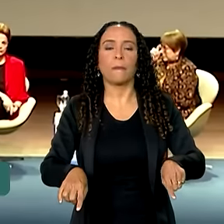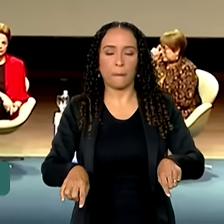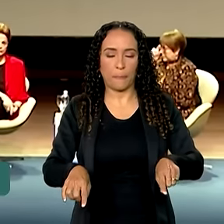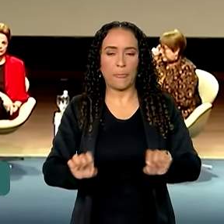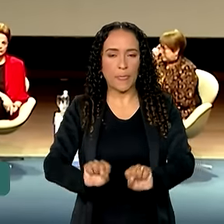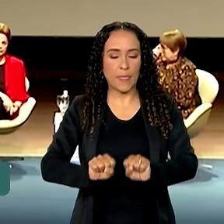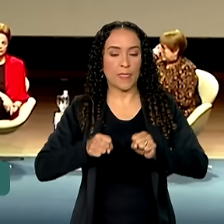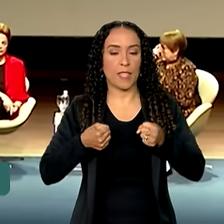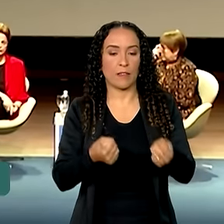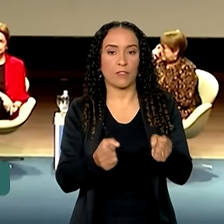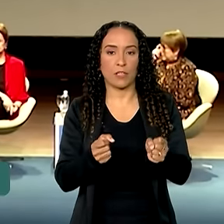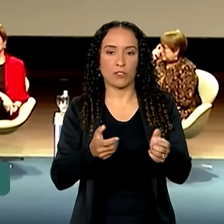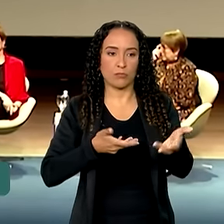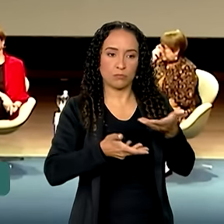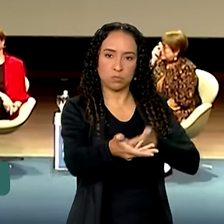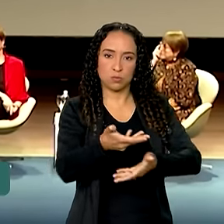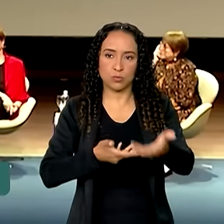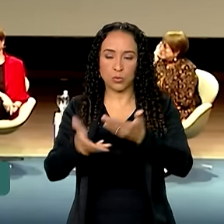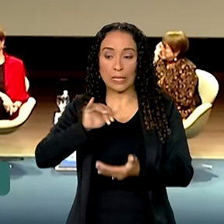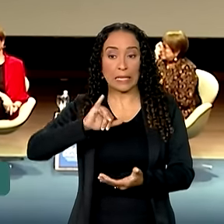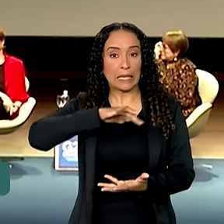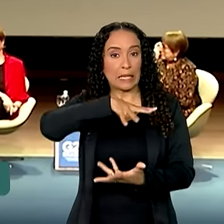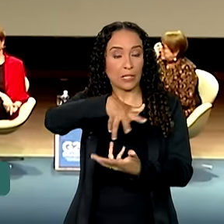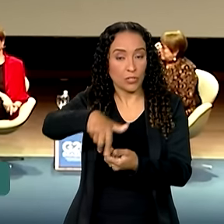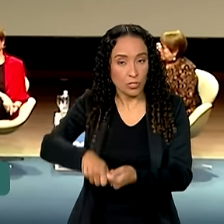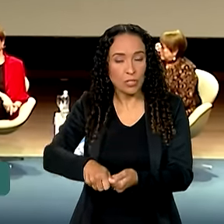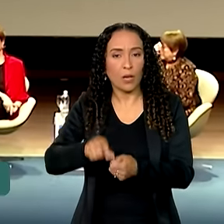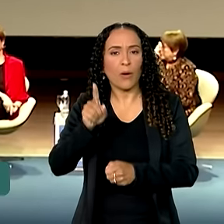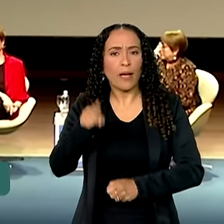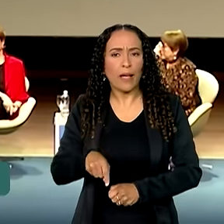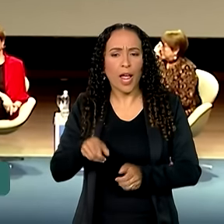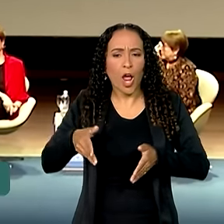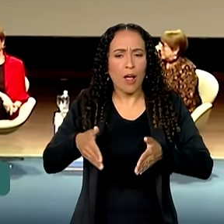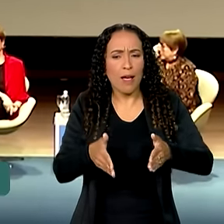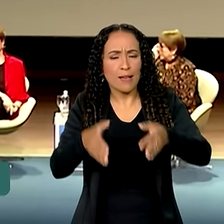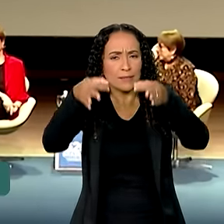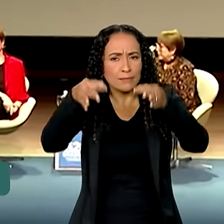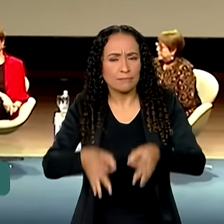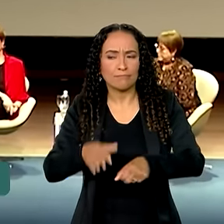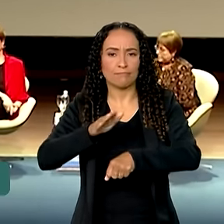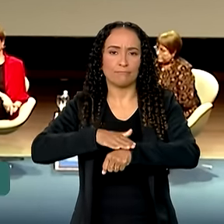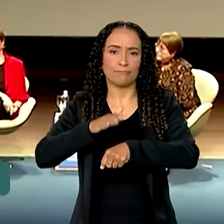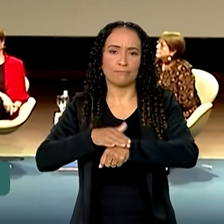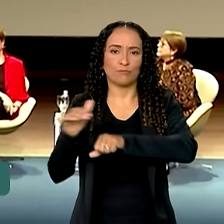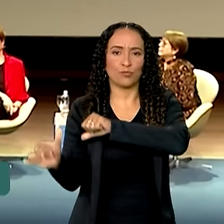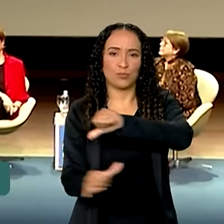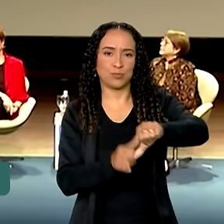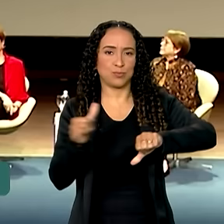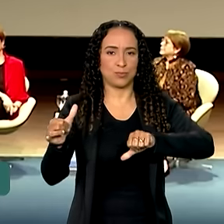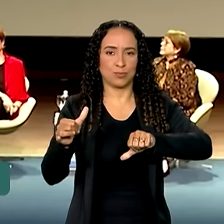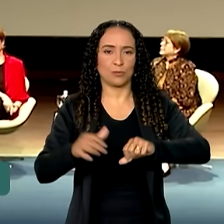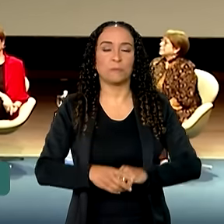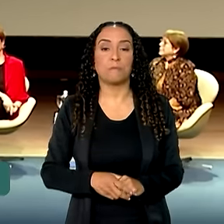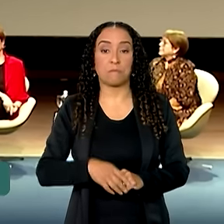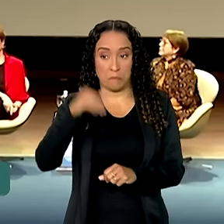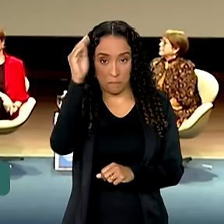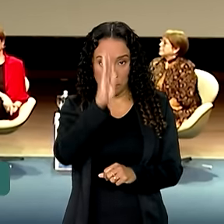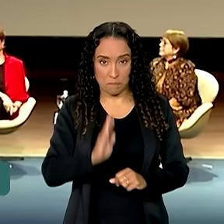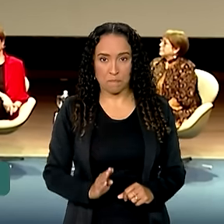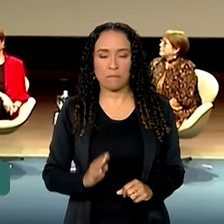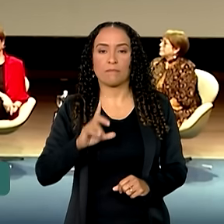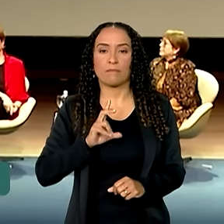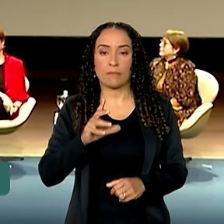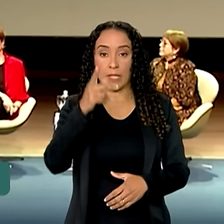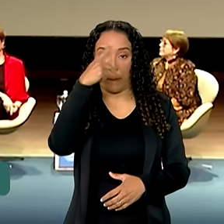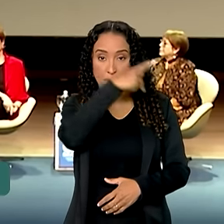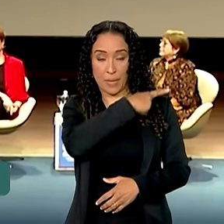defende a cooperação internacional como o caminho para esse momento de transição. O Brasil está na